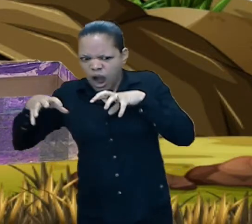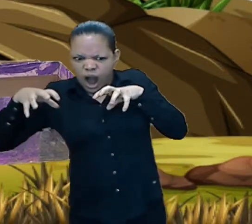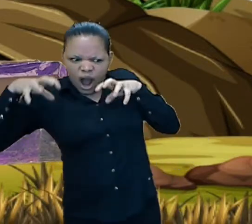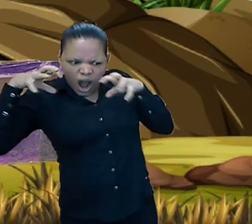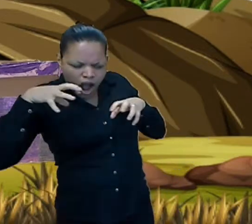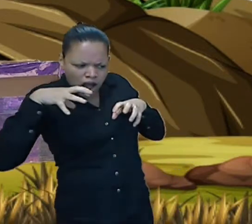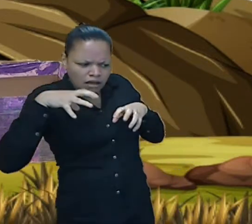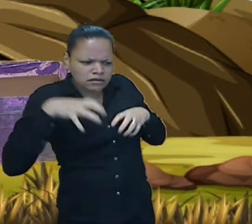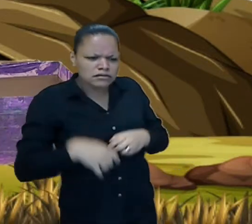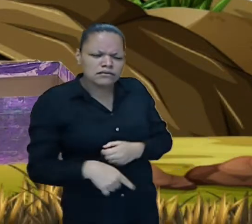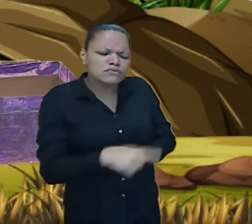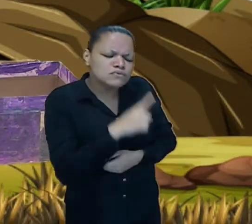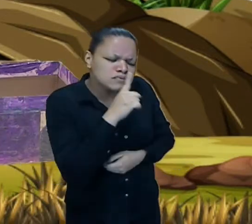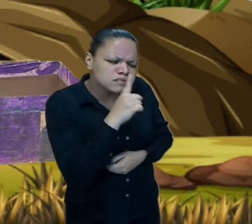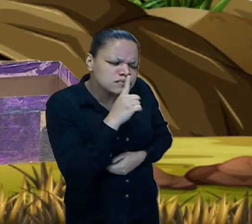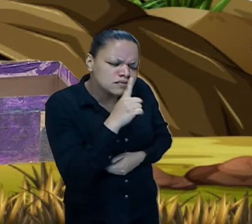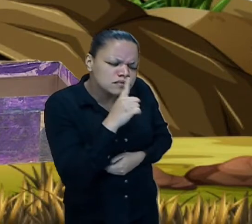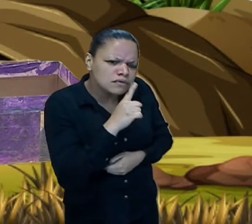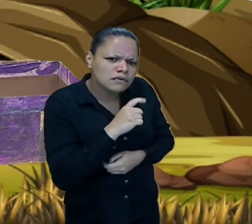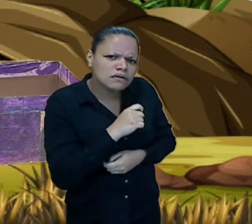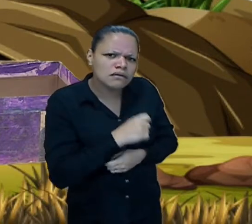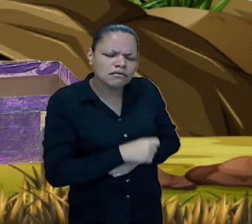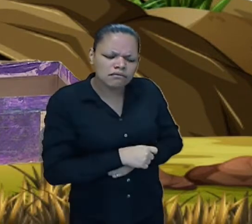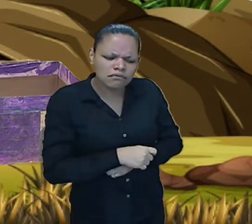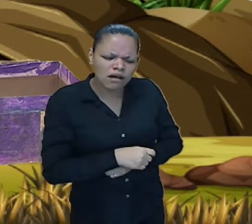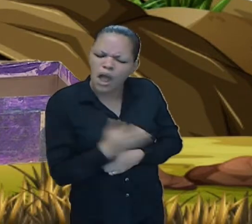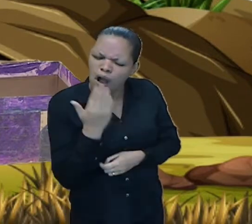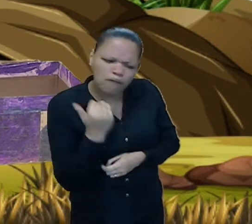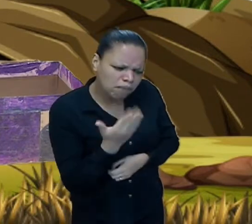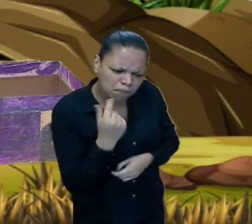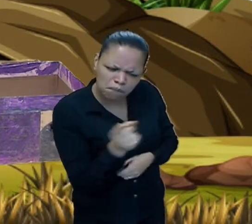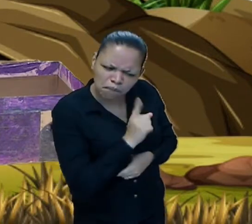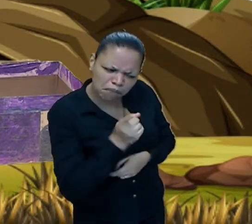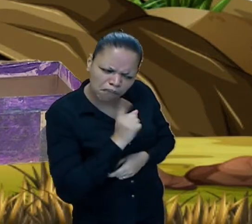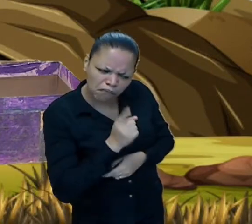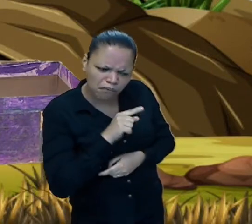eu não vou devorar ninguém não pode ficar calma